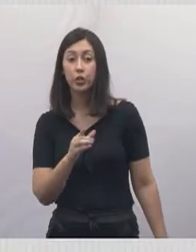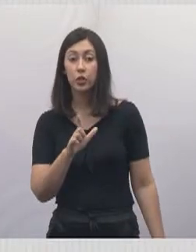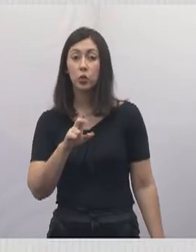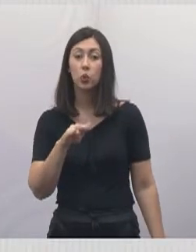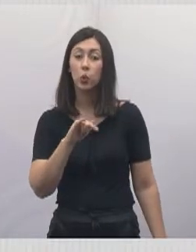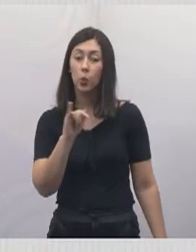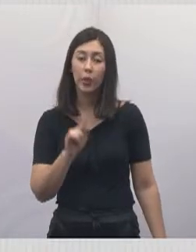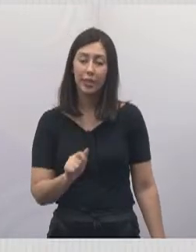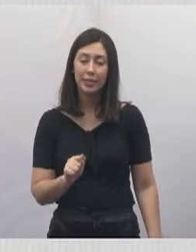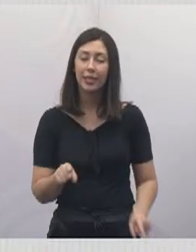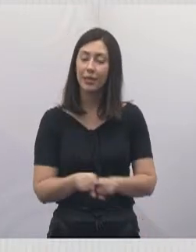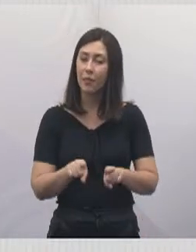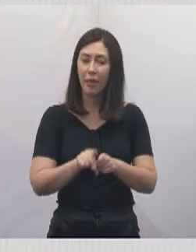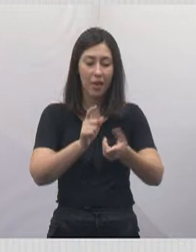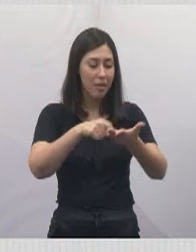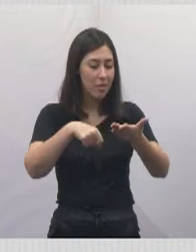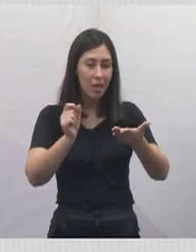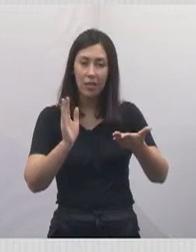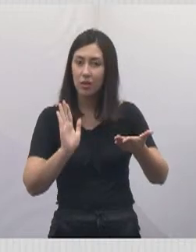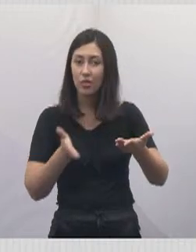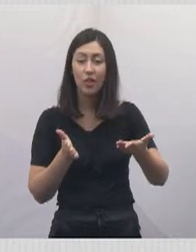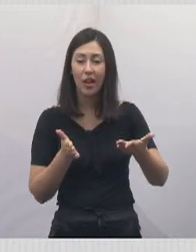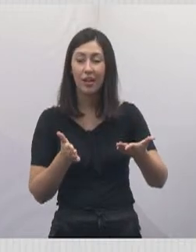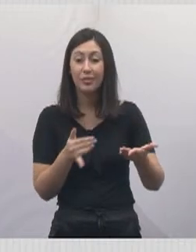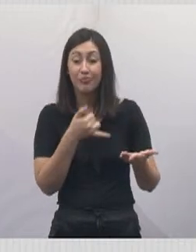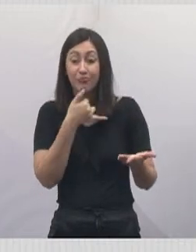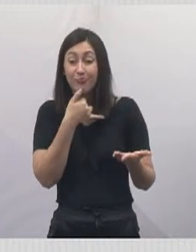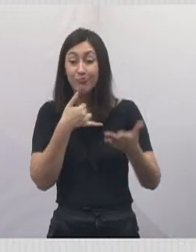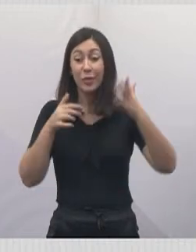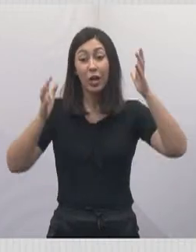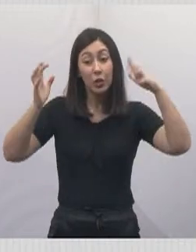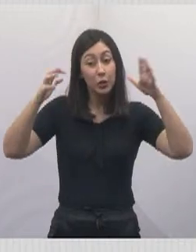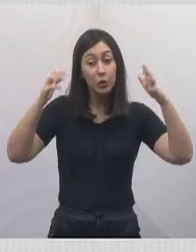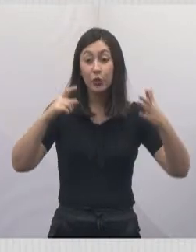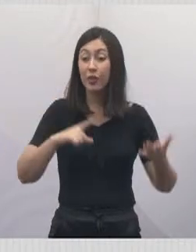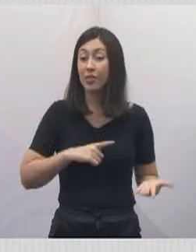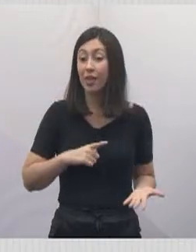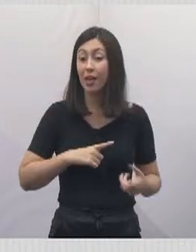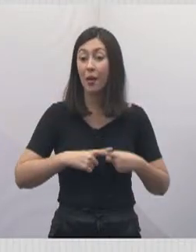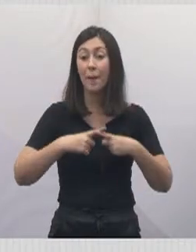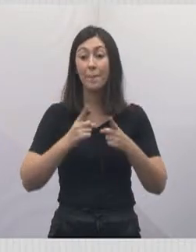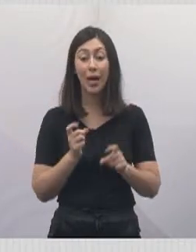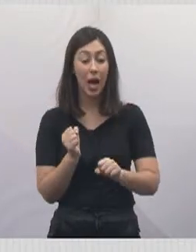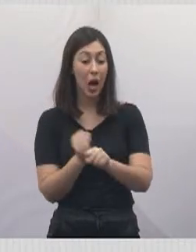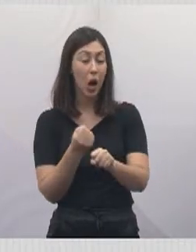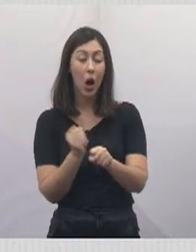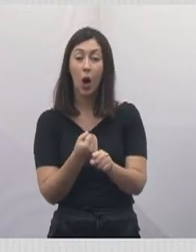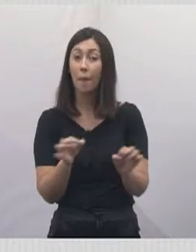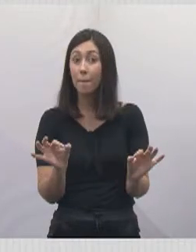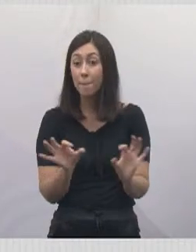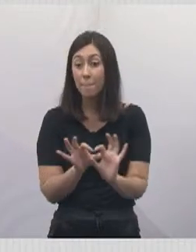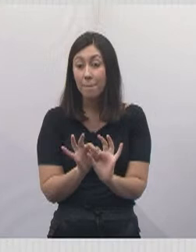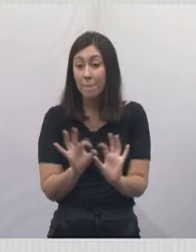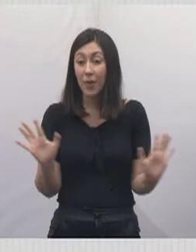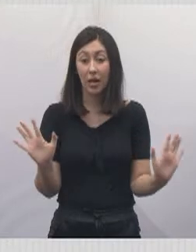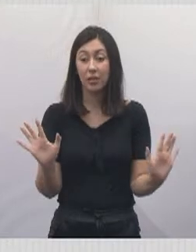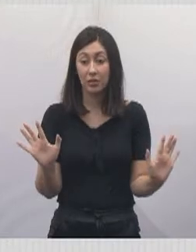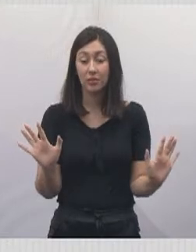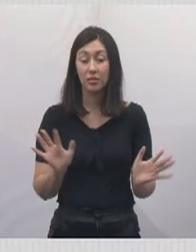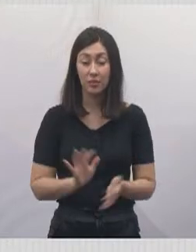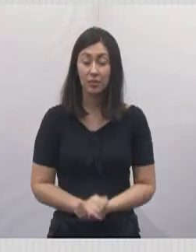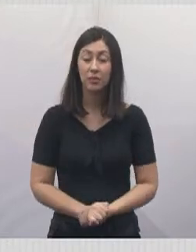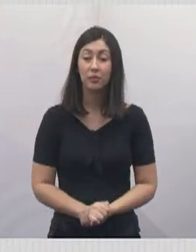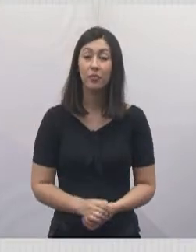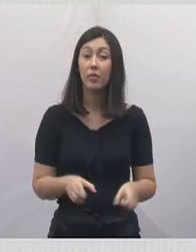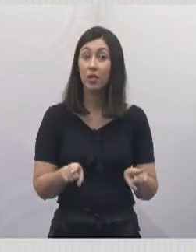concluído também, já está assinado. Infelizmente, as chuvas ainda estão vindo, mas a obra já está autorizada para seu início.